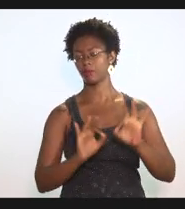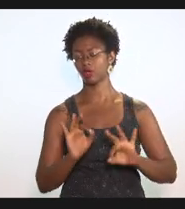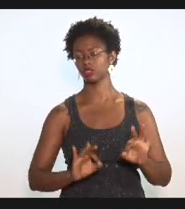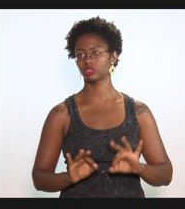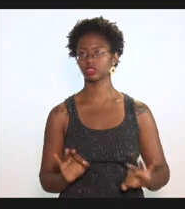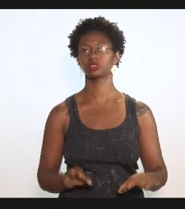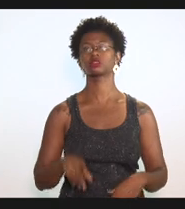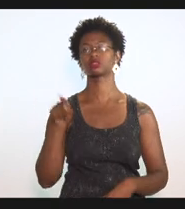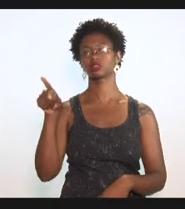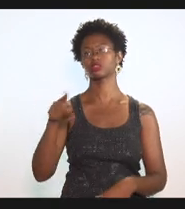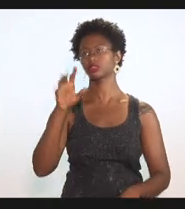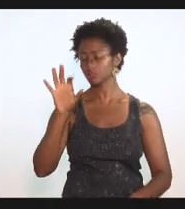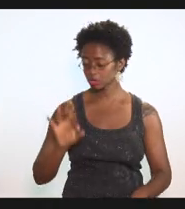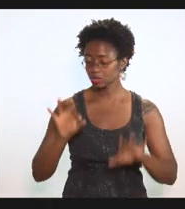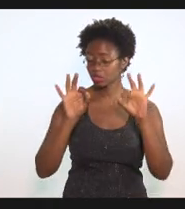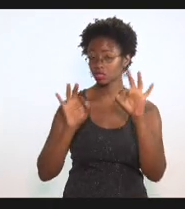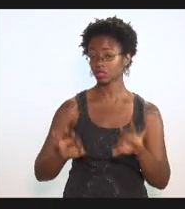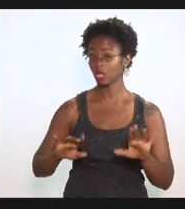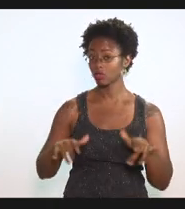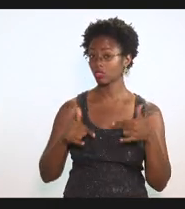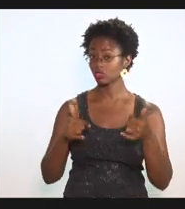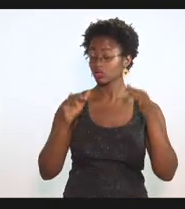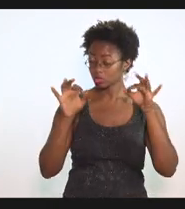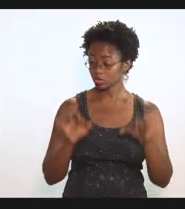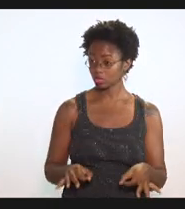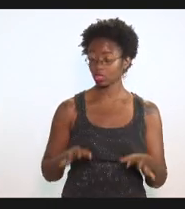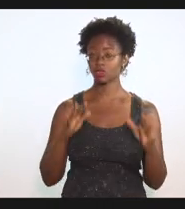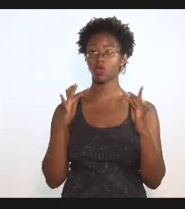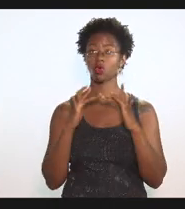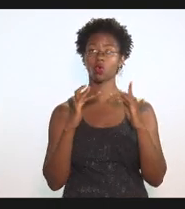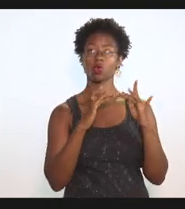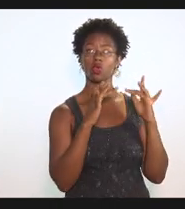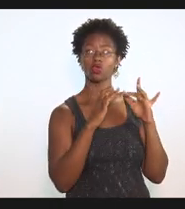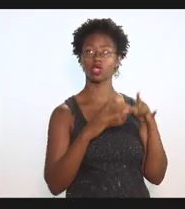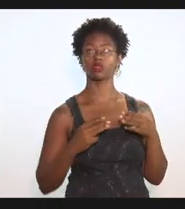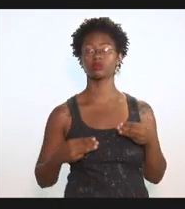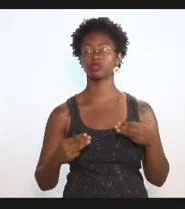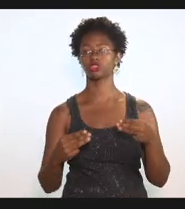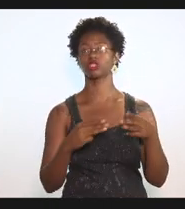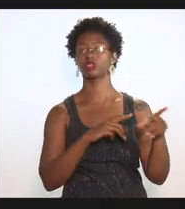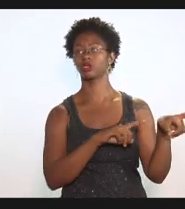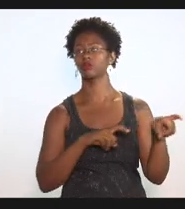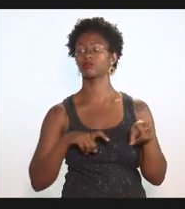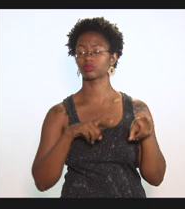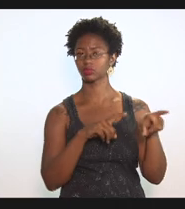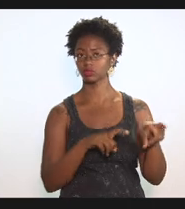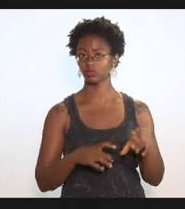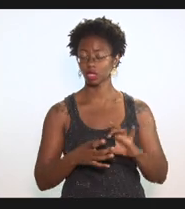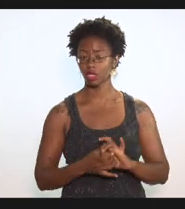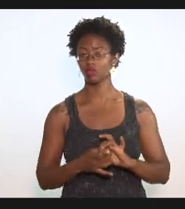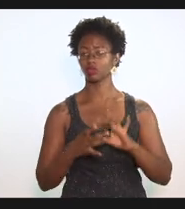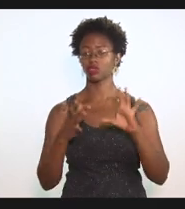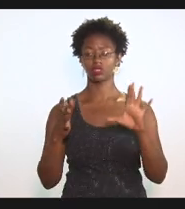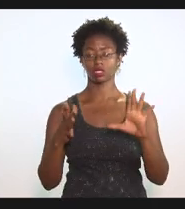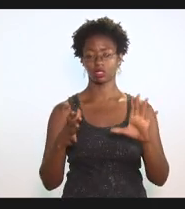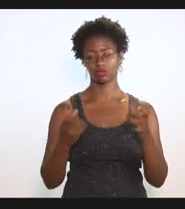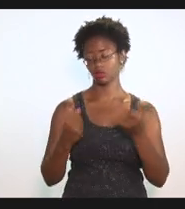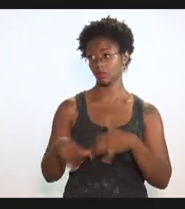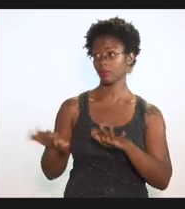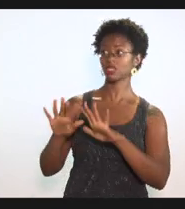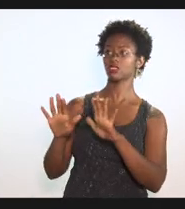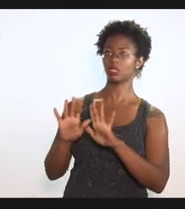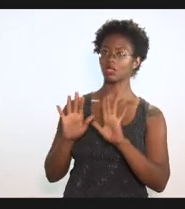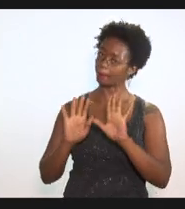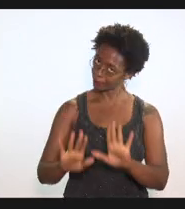sensatez e a elegância de entrar em contato com a fazenda que autorizou não precisa autorizar mas